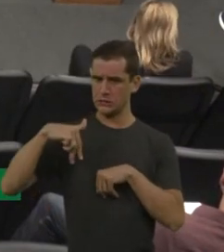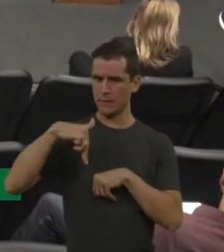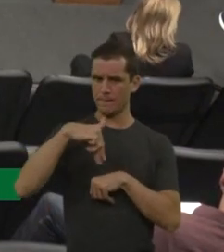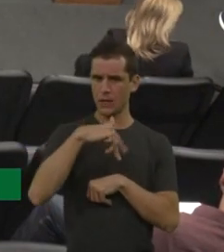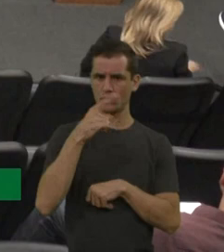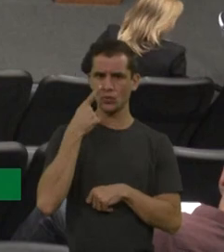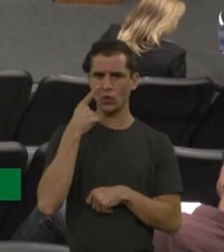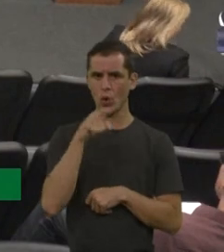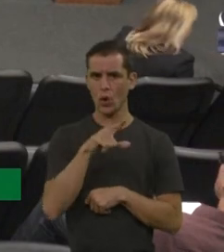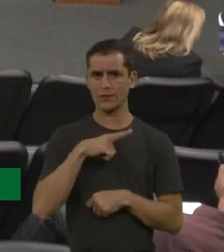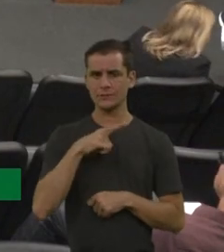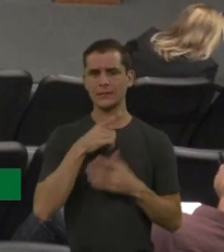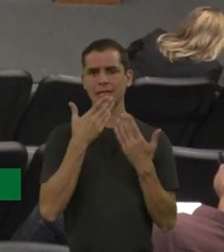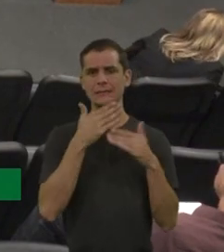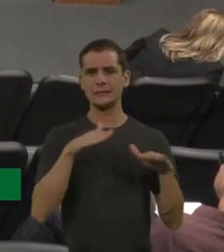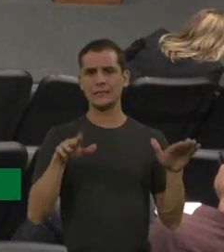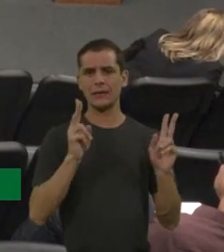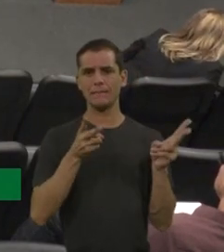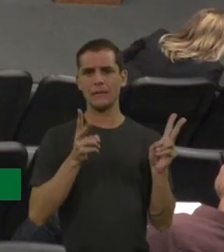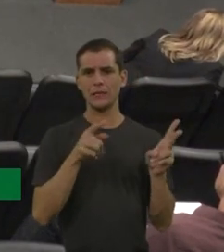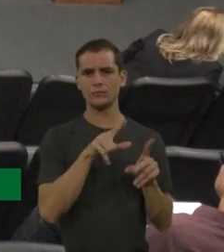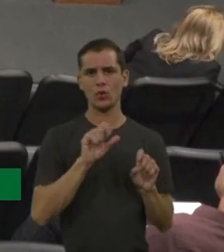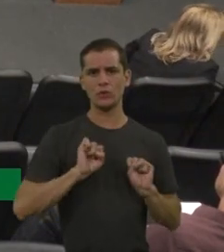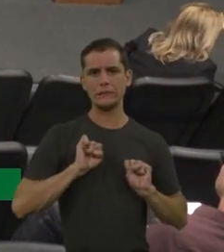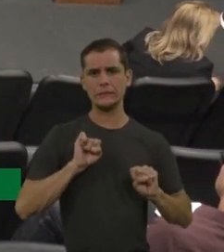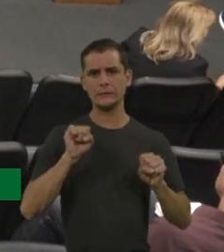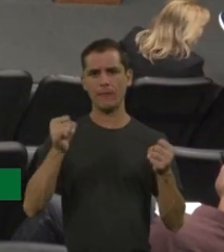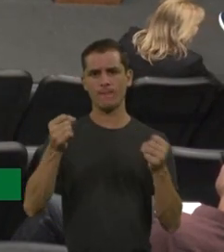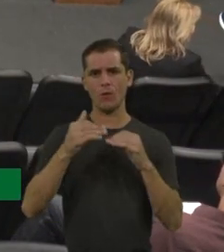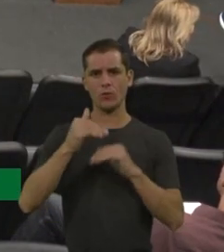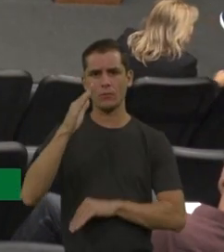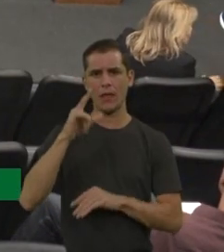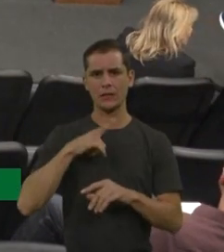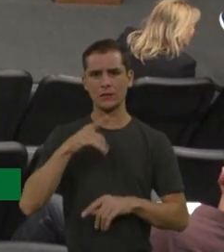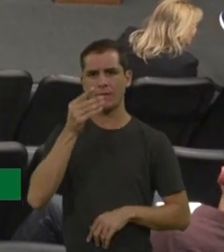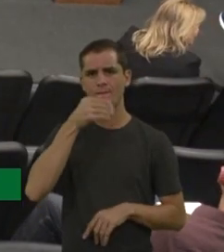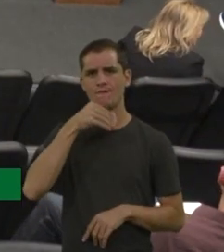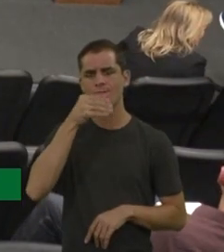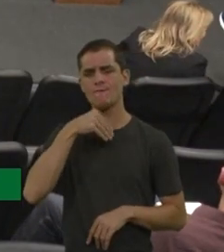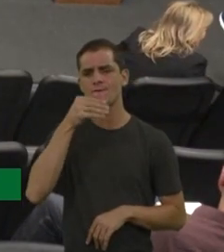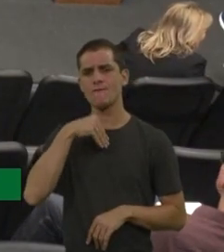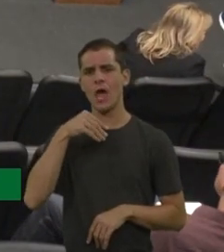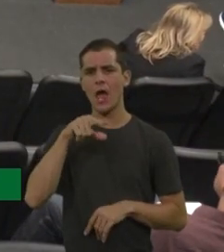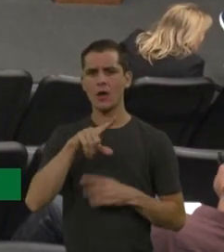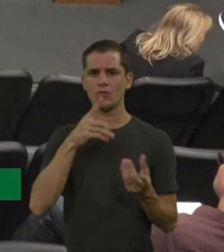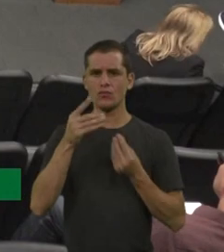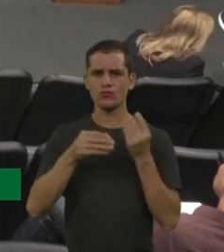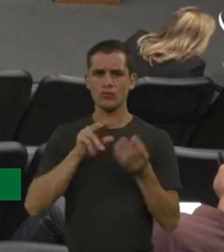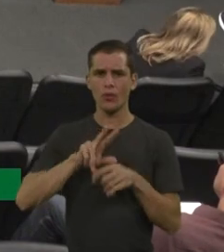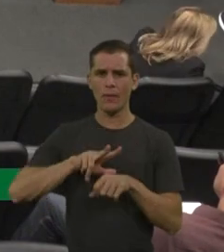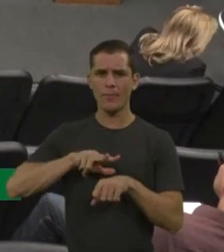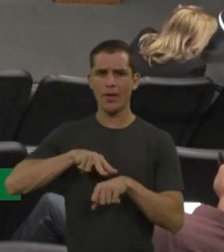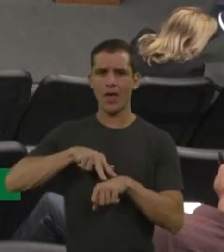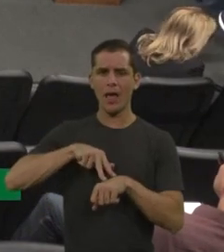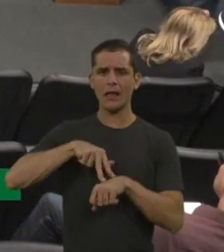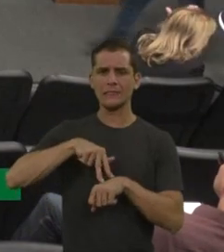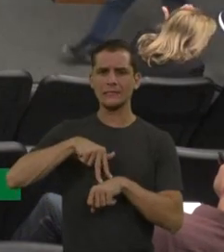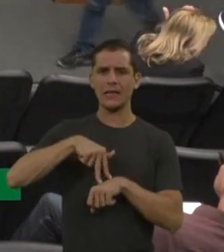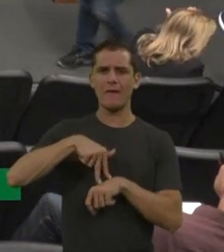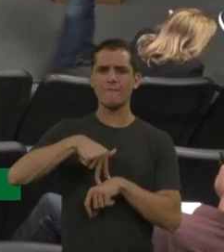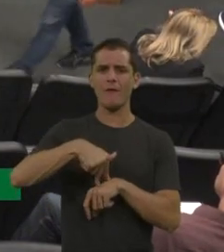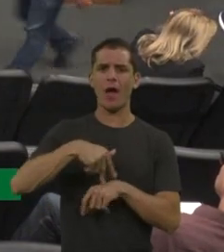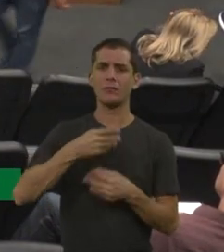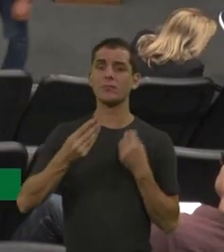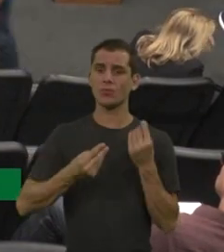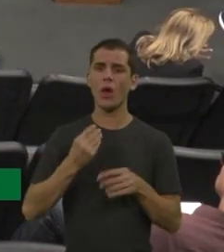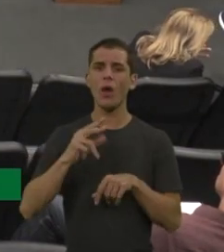mesma criança, então o esforço que ela tem, a fraqueza que ela tem para conseguir se levantar. Então, por coincidência,